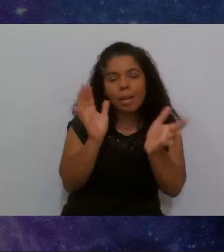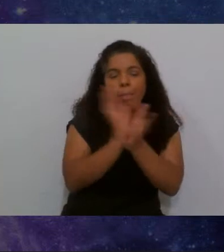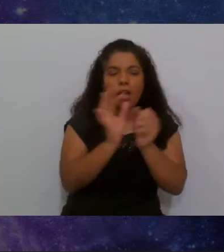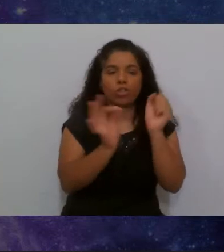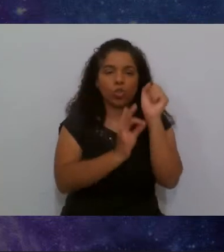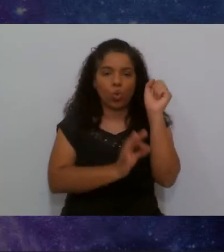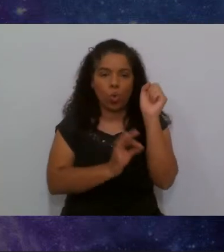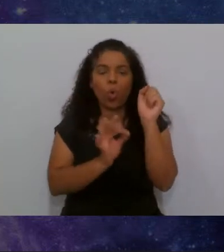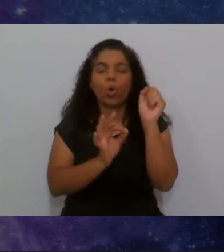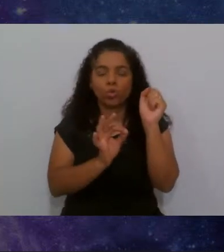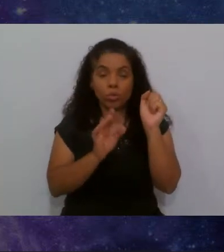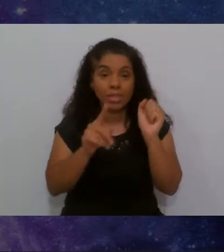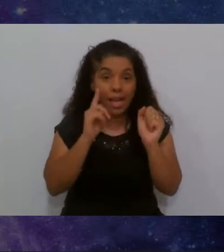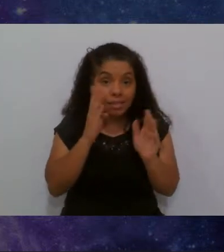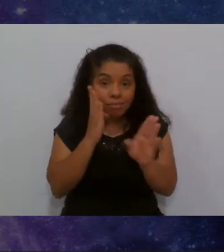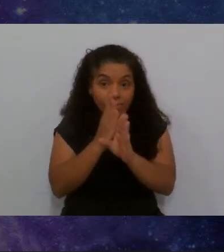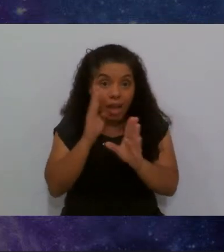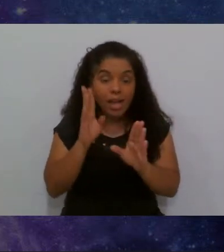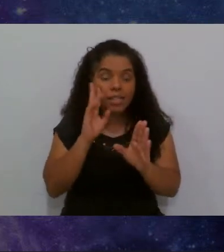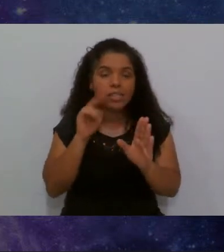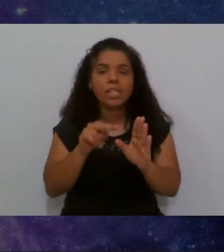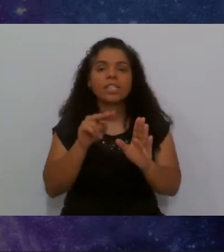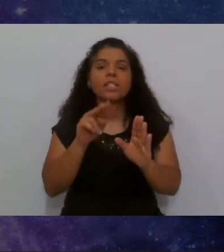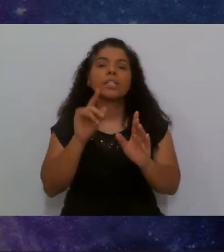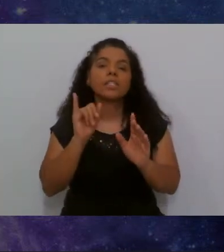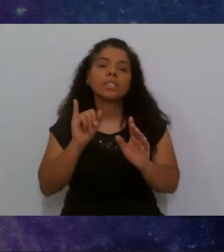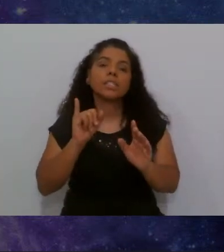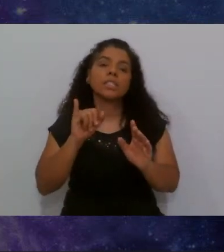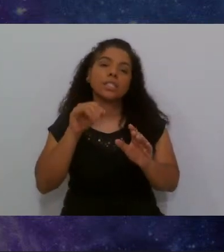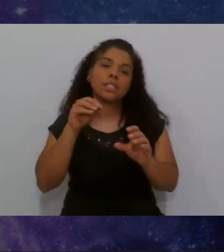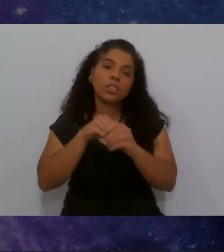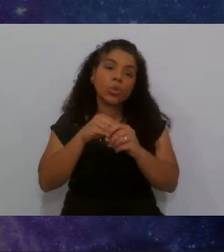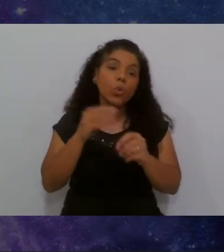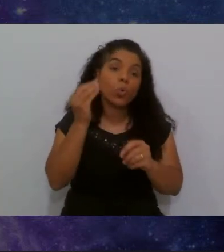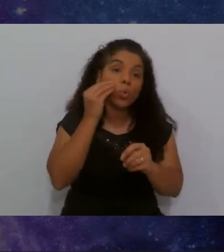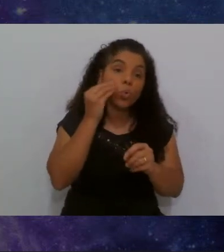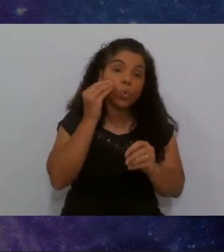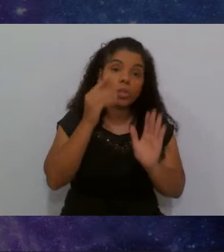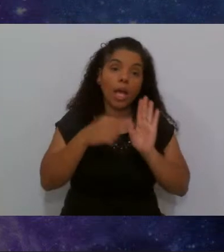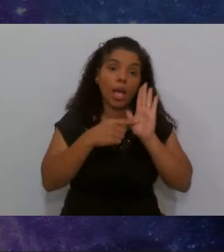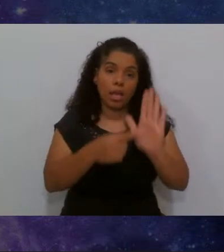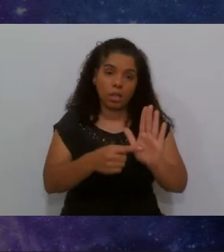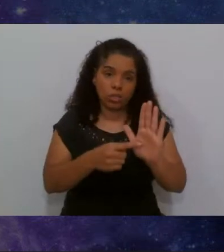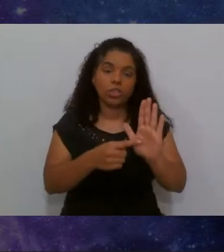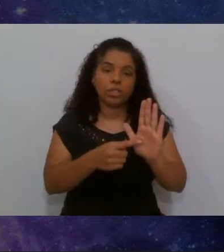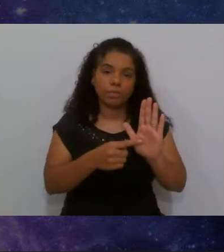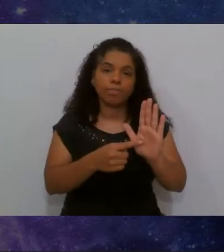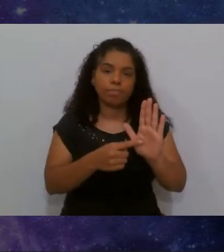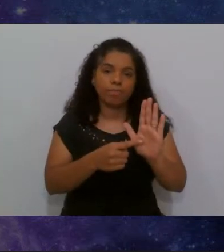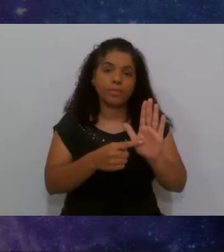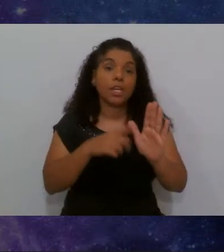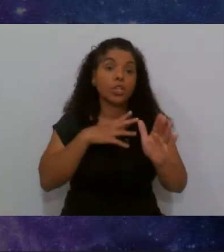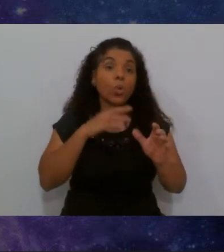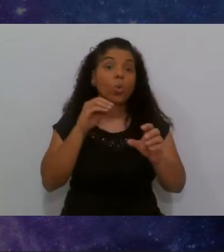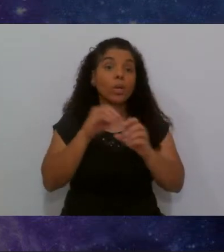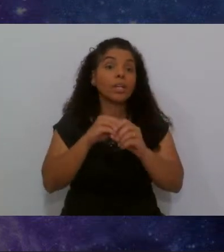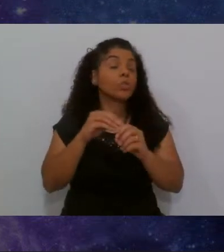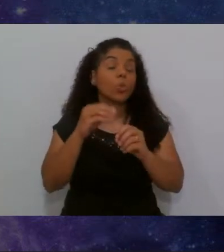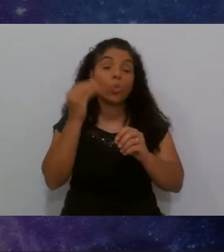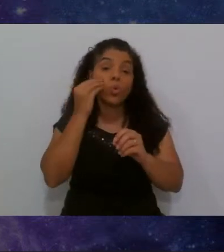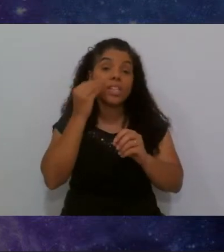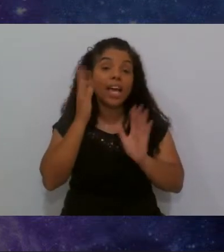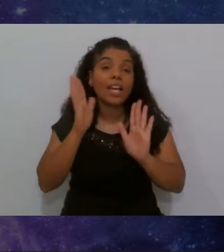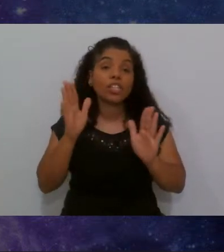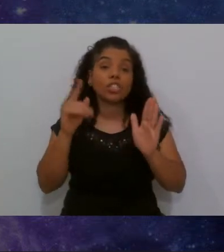pequena parte do código ele já vai identificar se naquele teste apresentado naquele teste executado